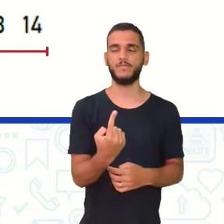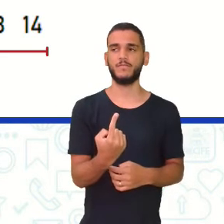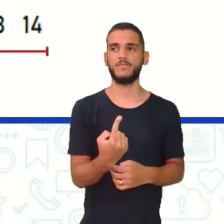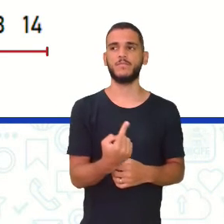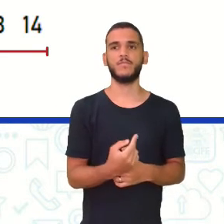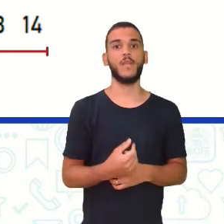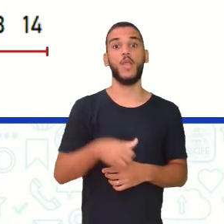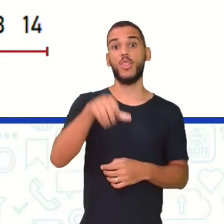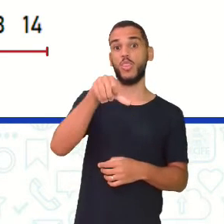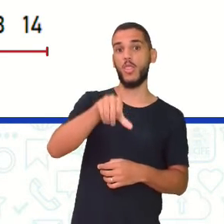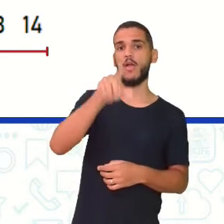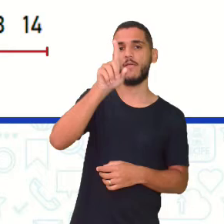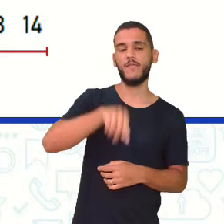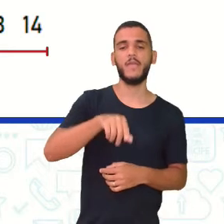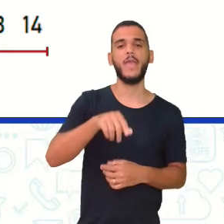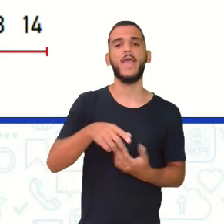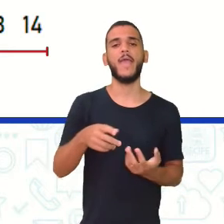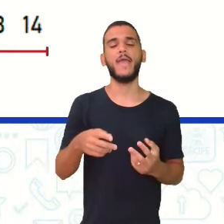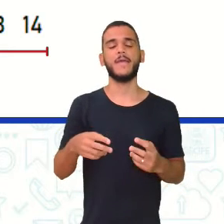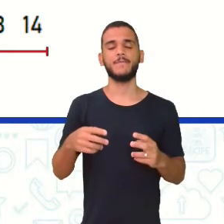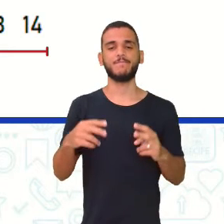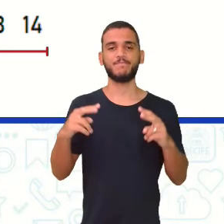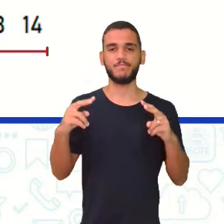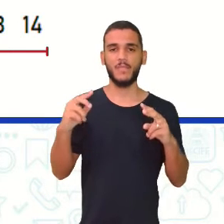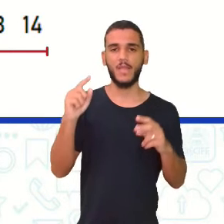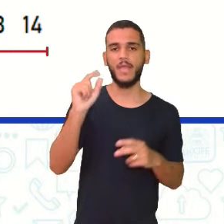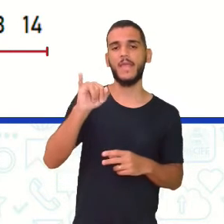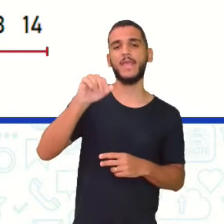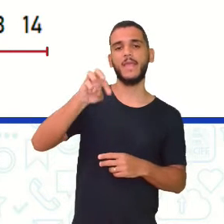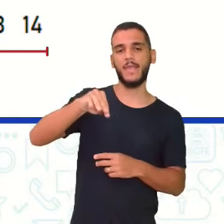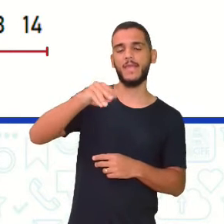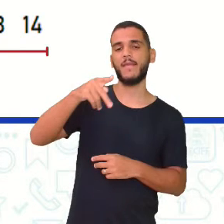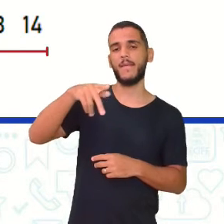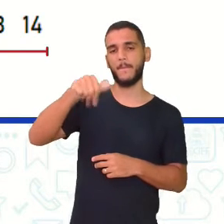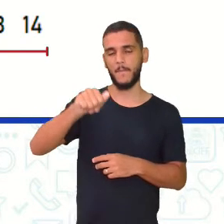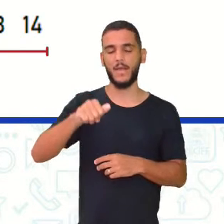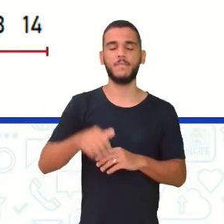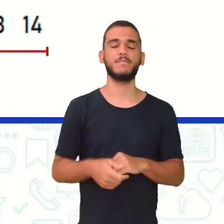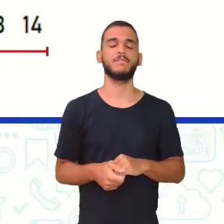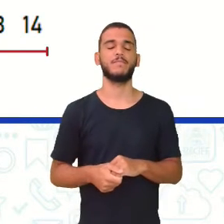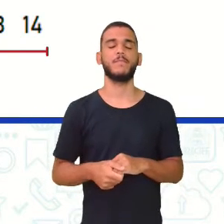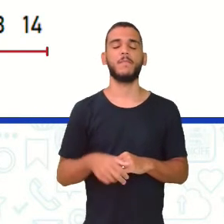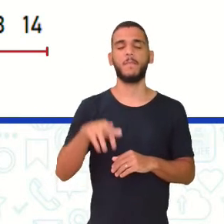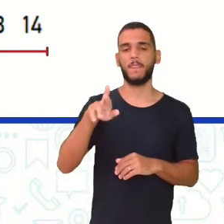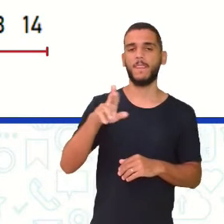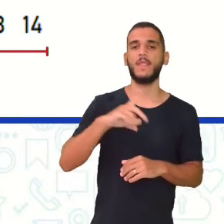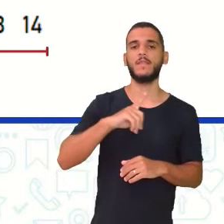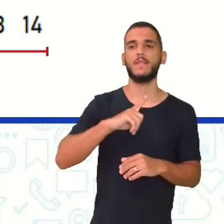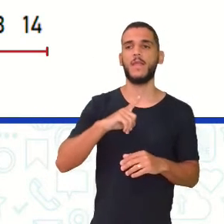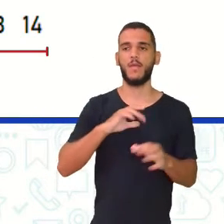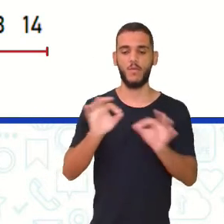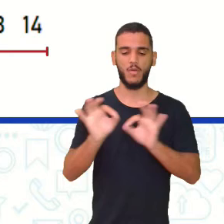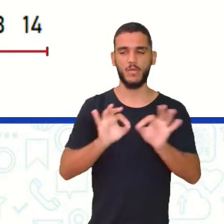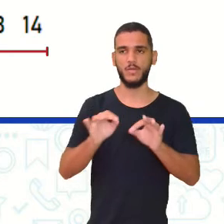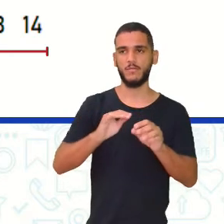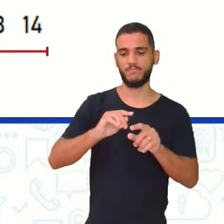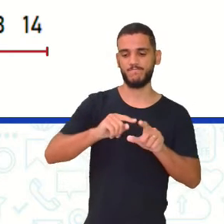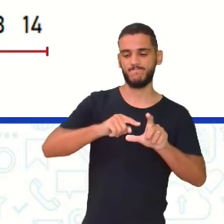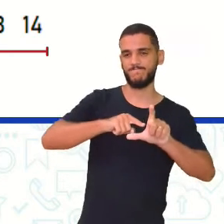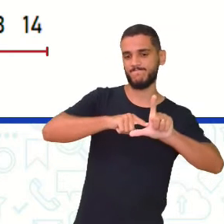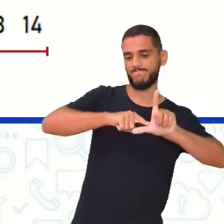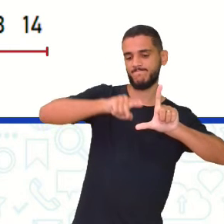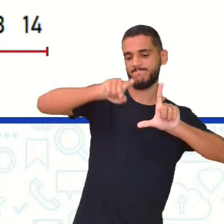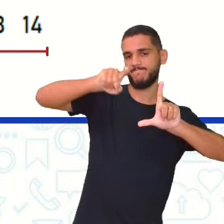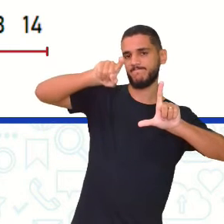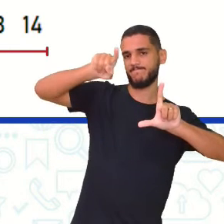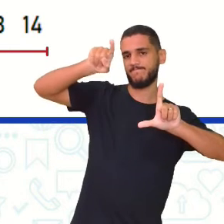9 é um número ímpar Quando a quantidade É um número ímpar Aí você coloca em ordem crescente Eu já botei aí Observe na tela Que tá aí ó